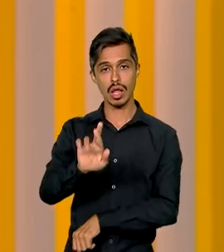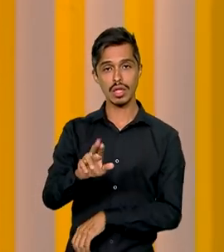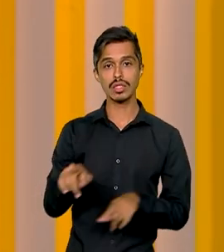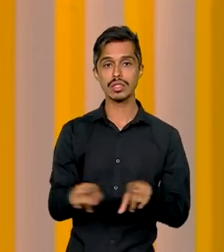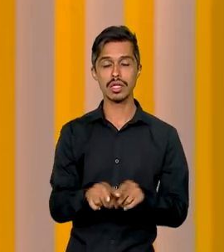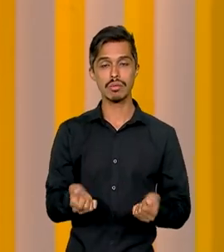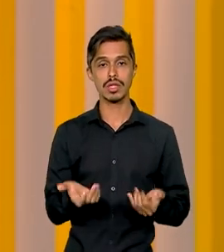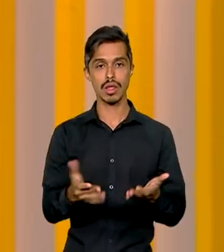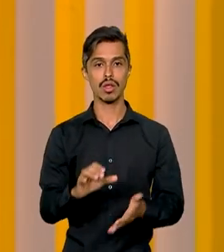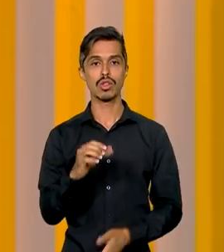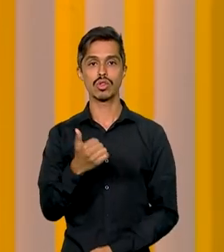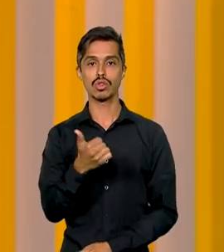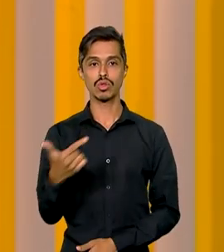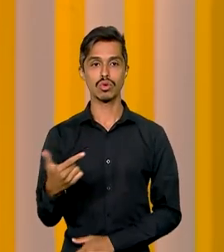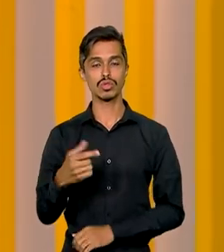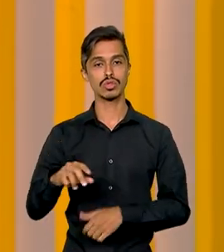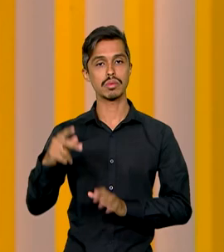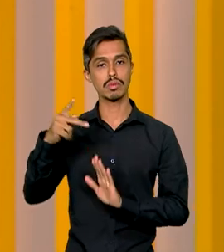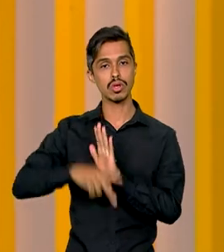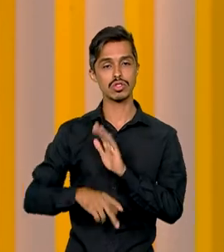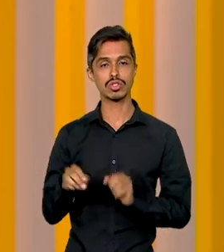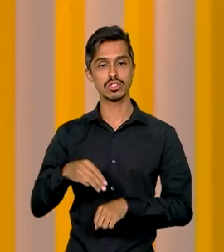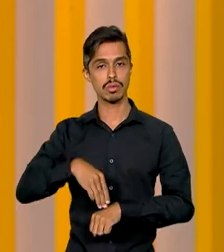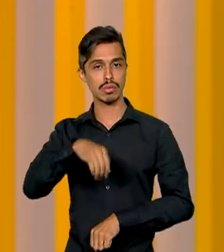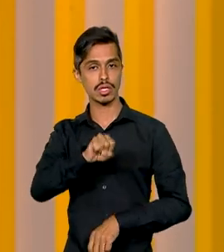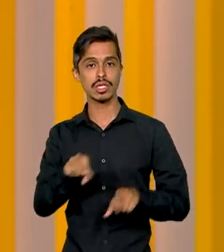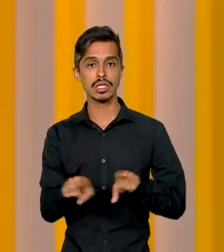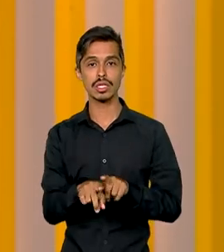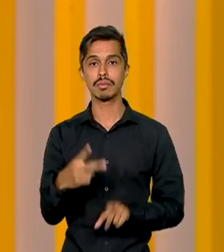instituição 12 programas de mestrado e dois de doutorado.